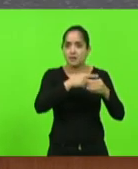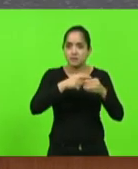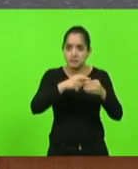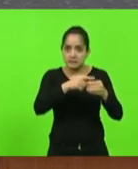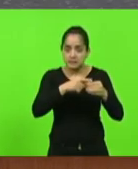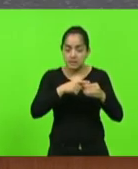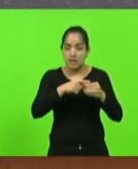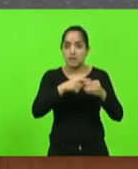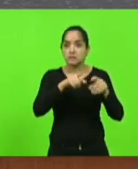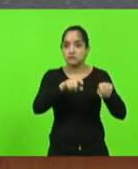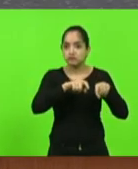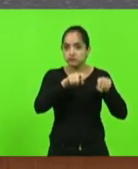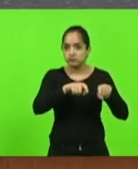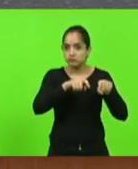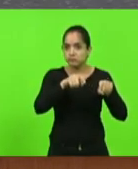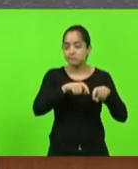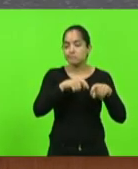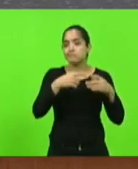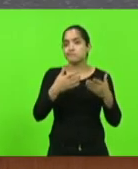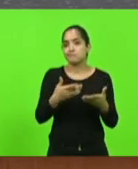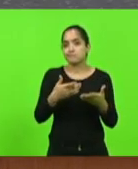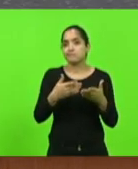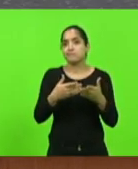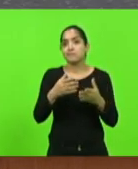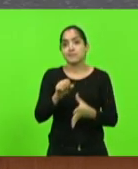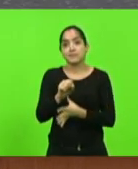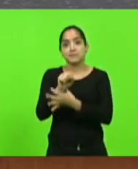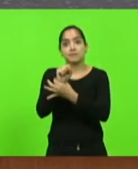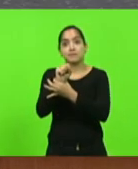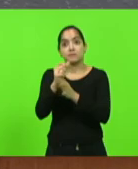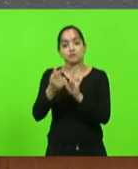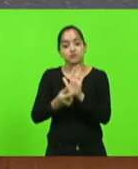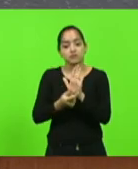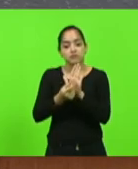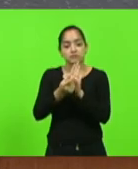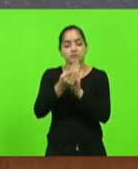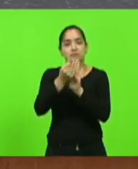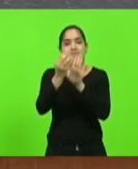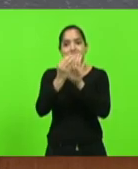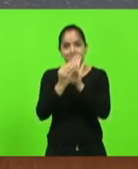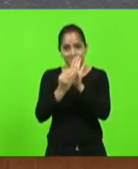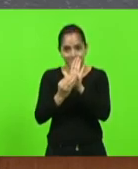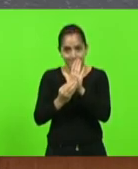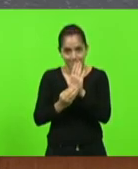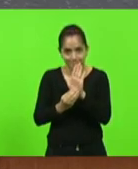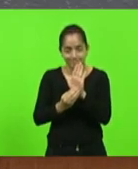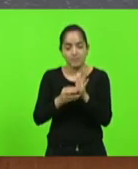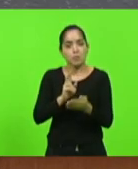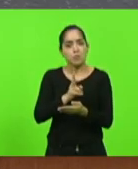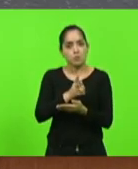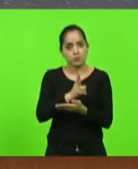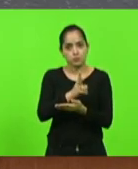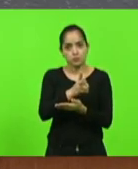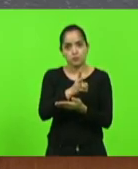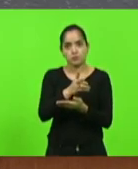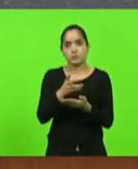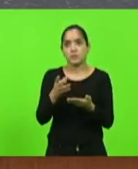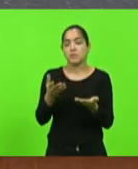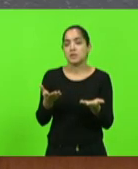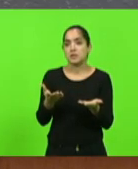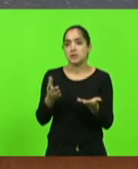incrementar isso e garantir nos orçamentos próximos que se tenha continuidade disso não apenas